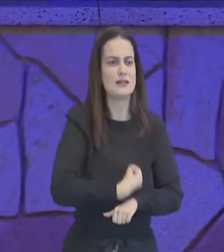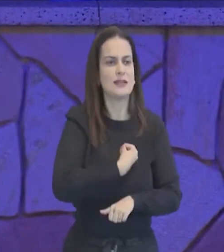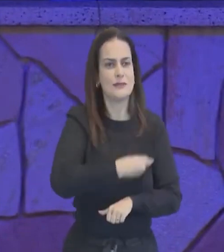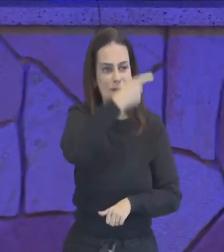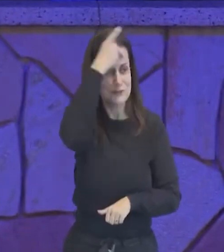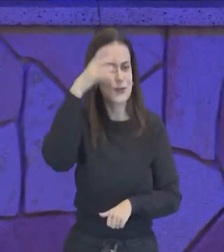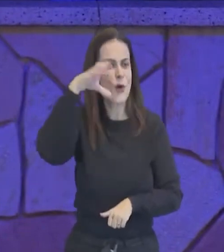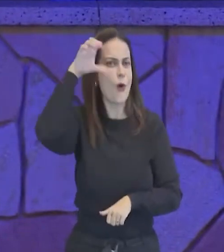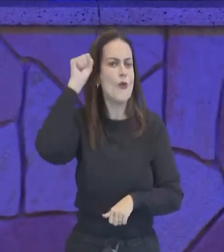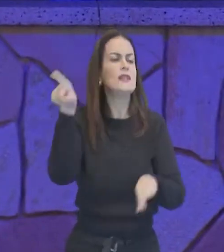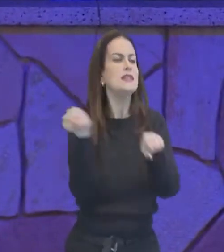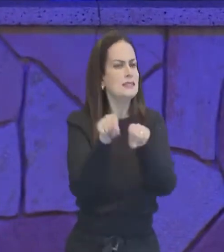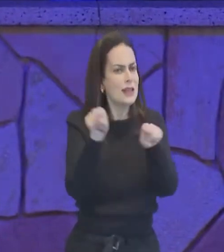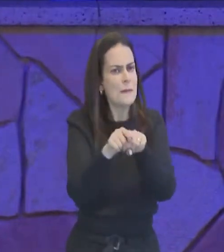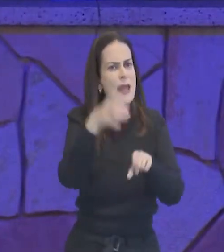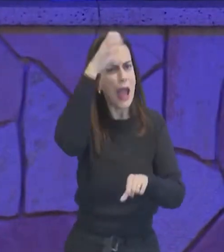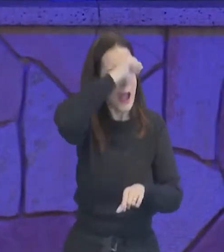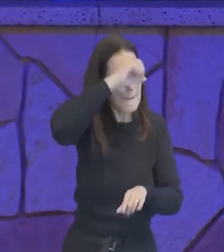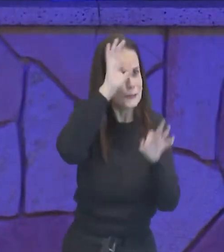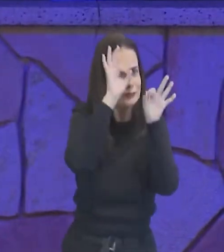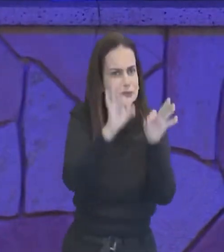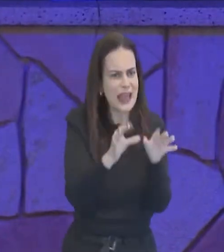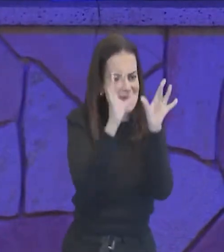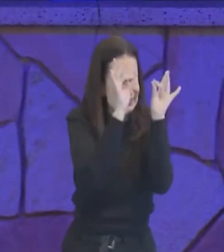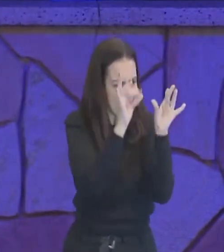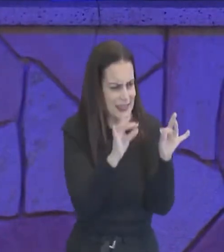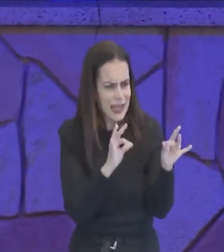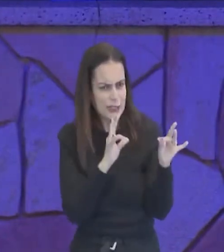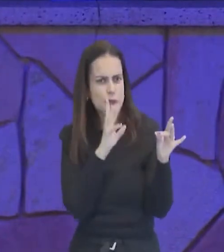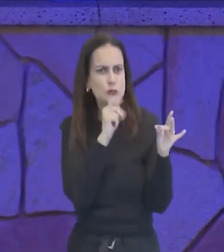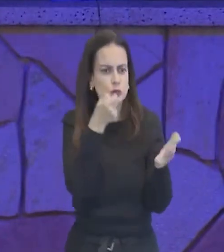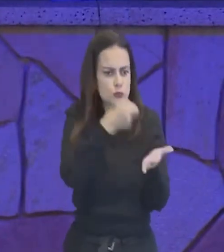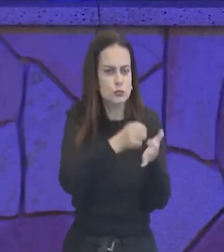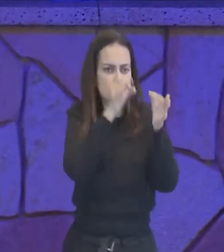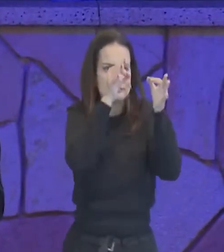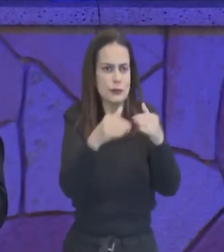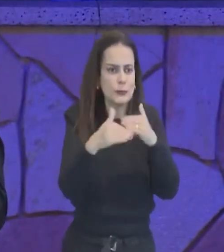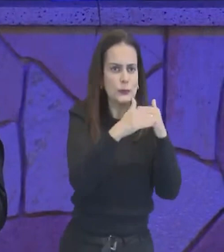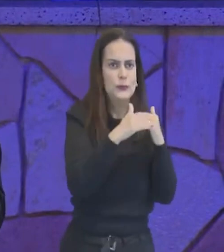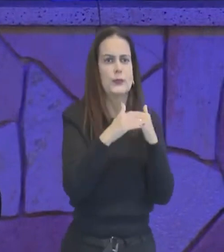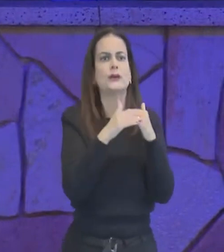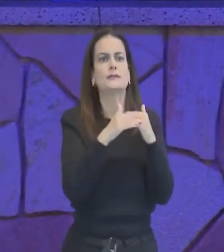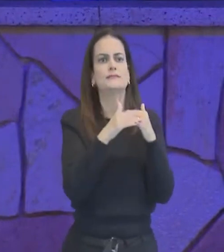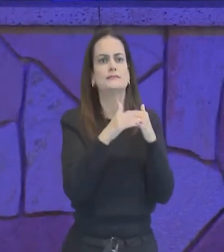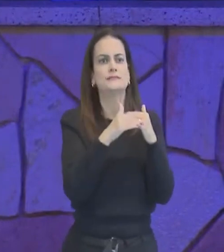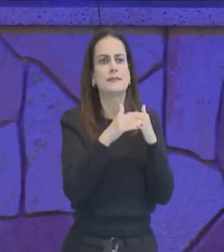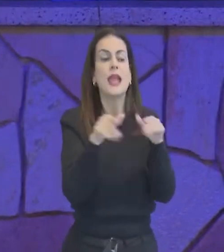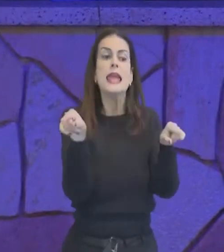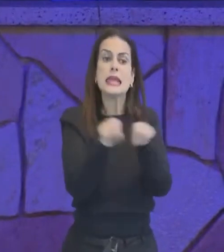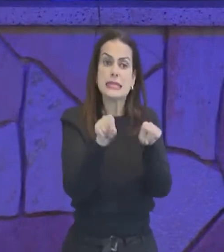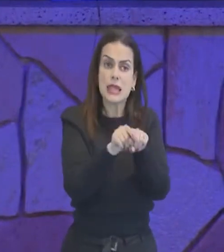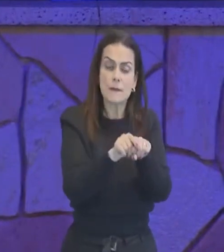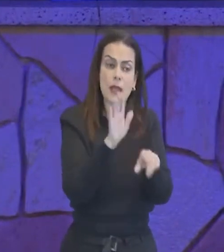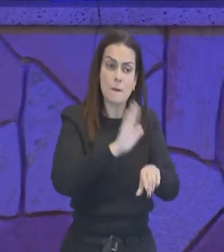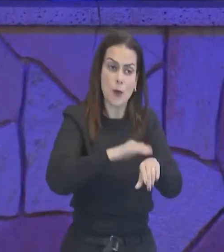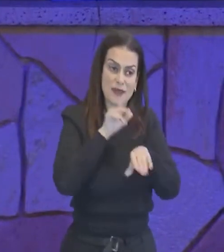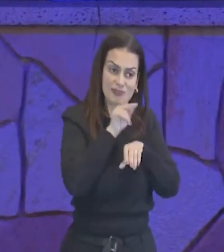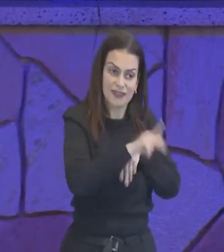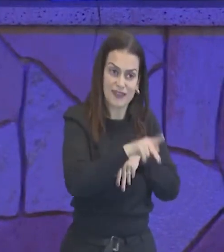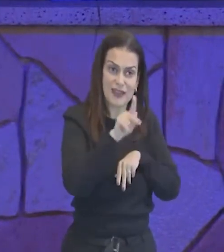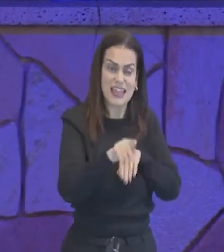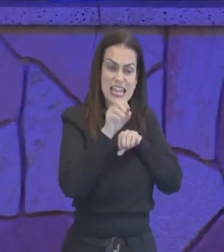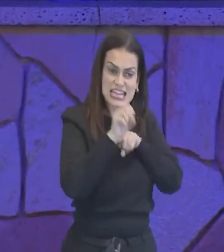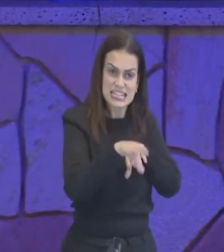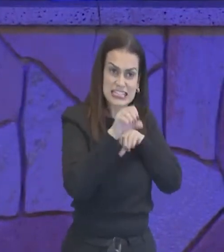ouvintes, dão atenção aos detalhes e a precisão, e preparam-se por meio de um extenso